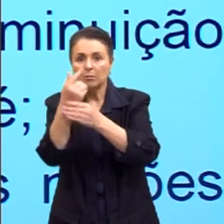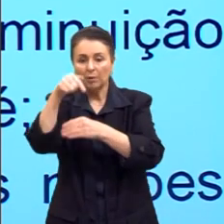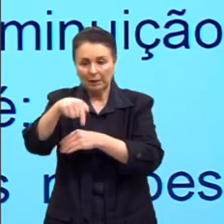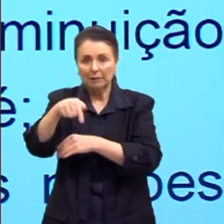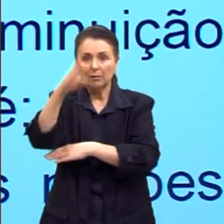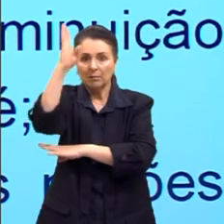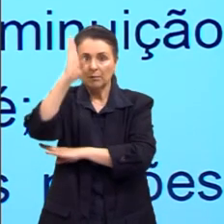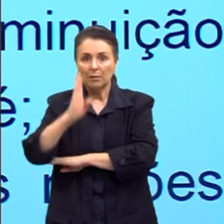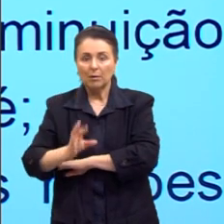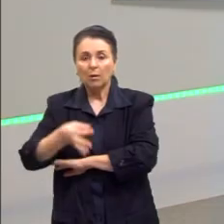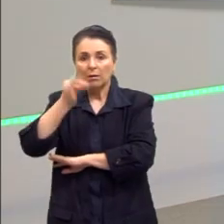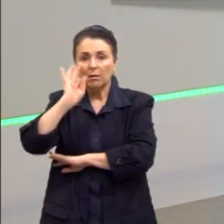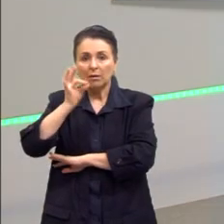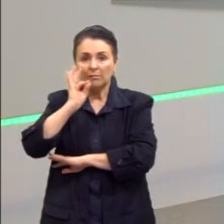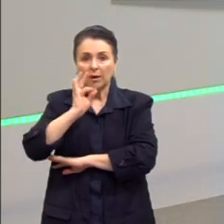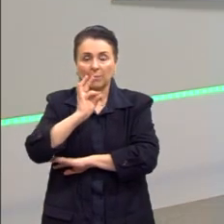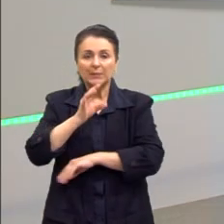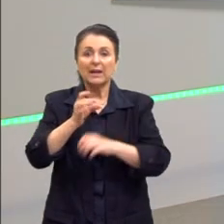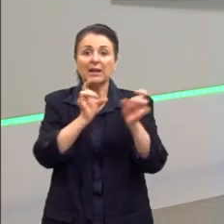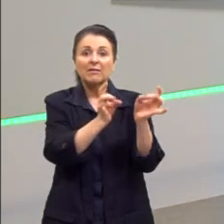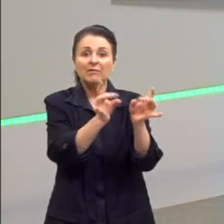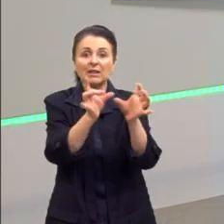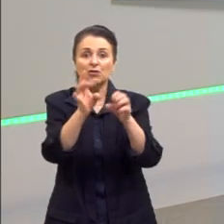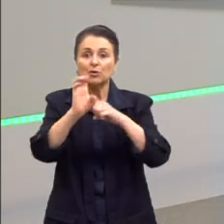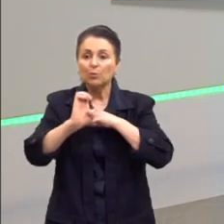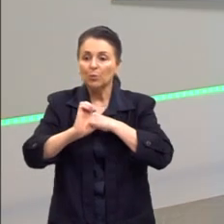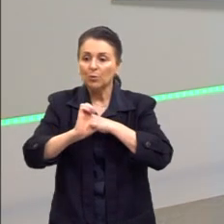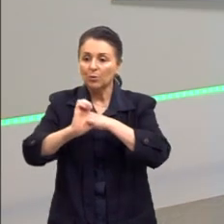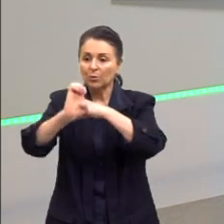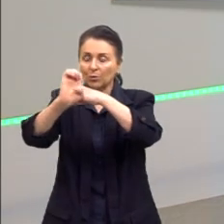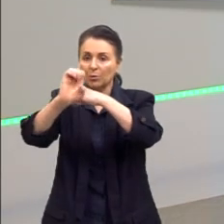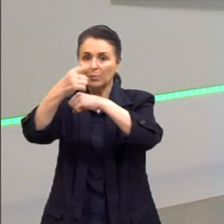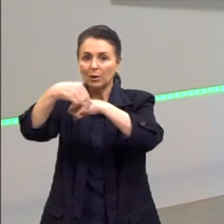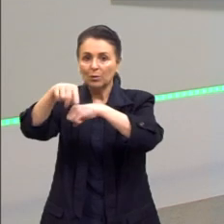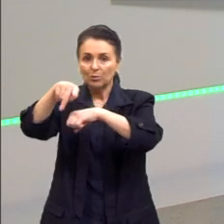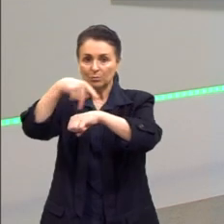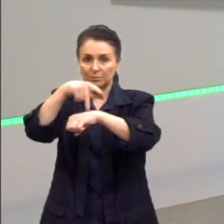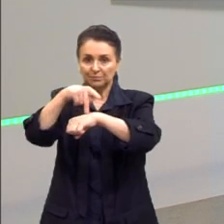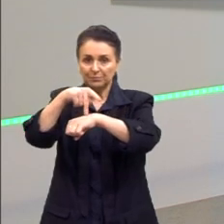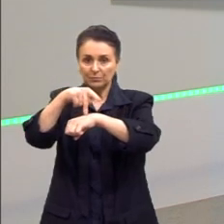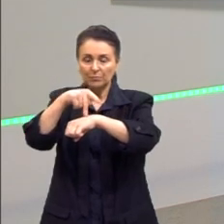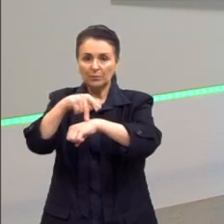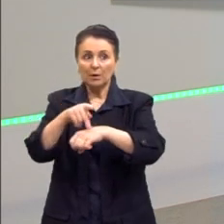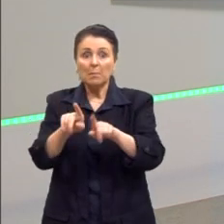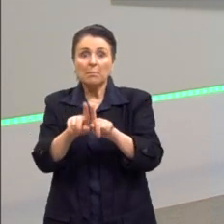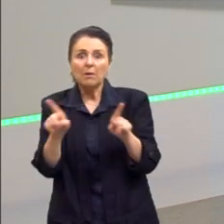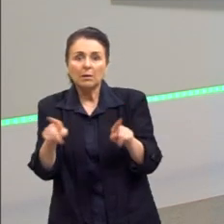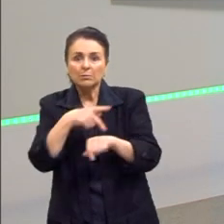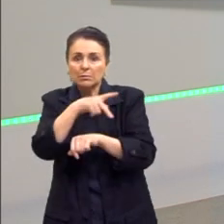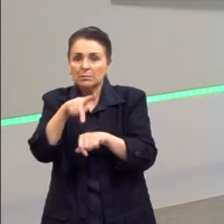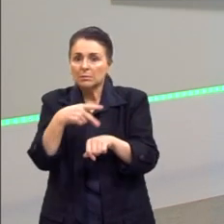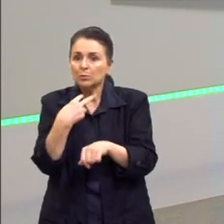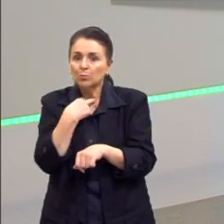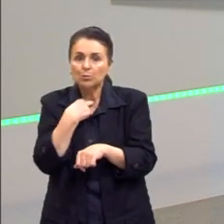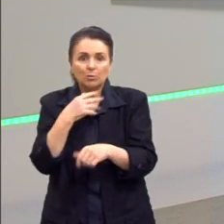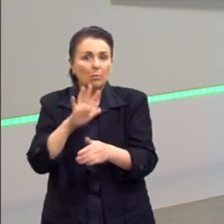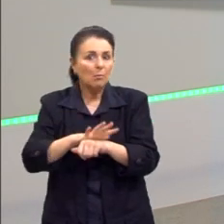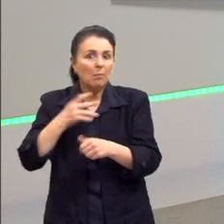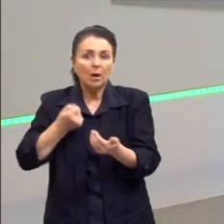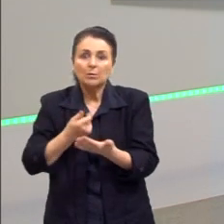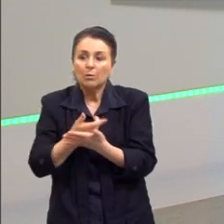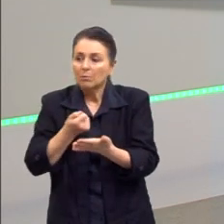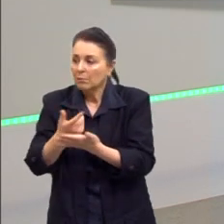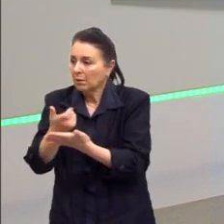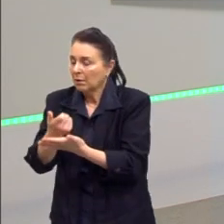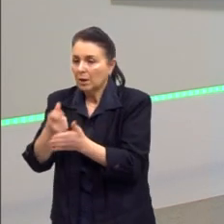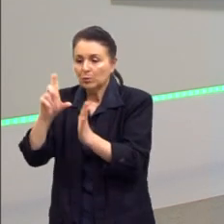café e ele era exportado. O que é que aconteceu? Os países ao redor do mundo quebrando, eles começaram